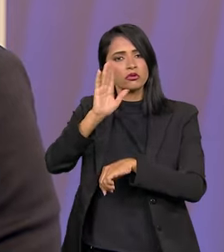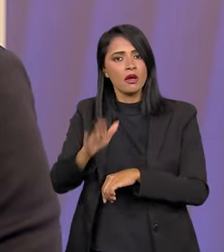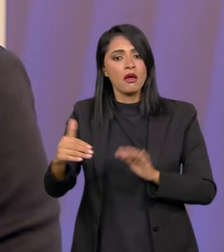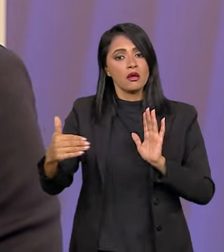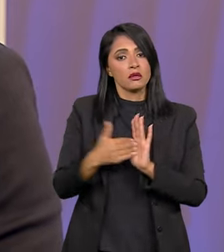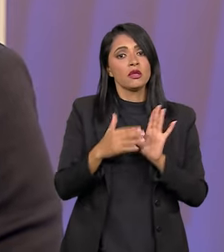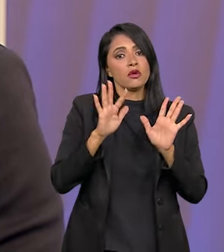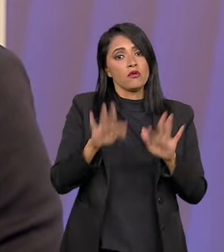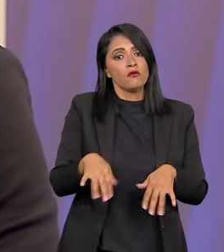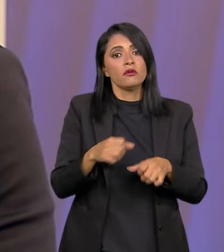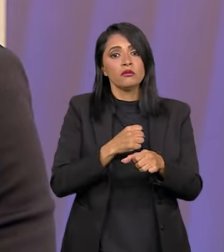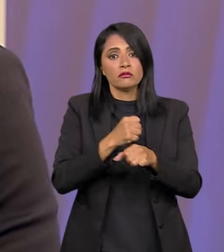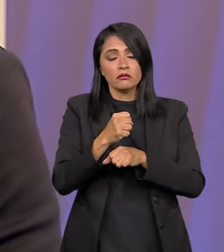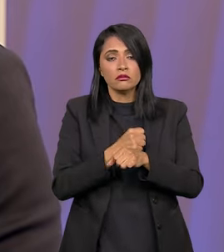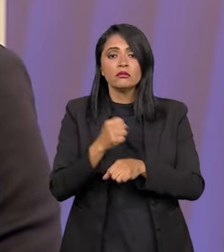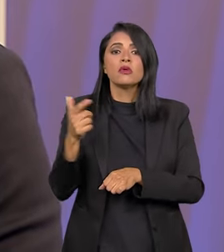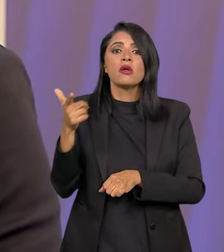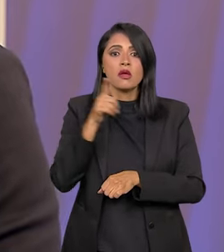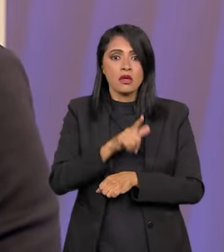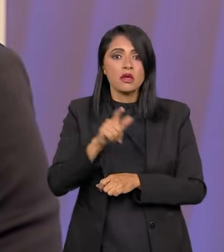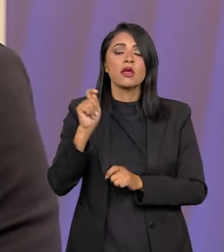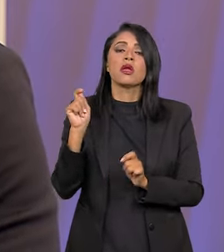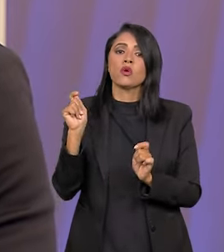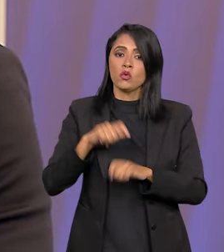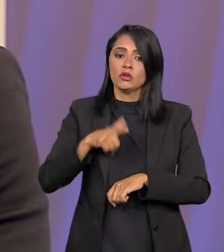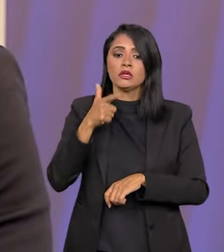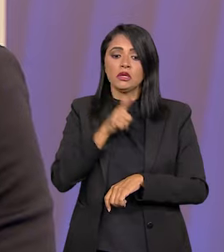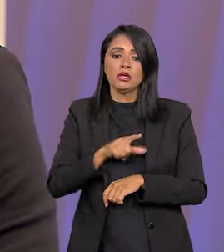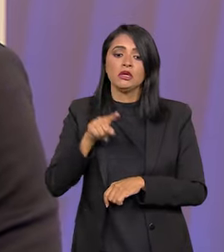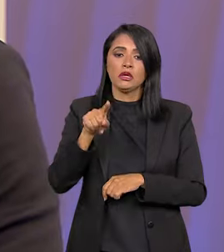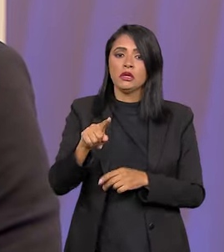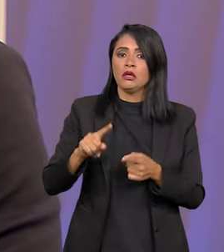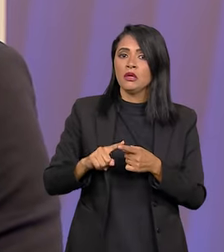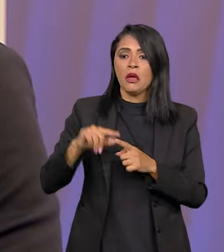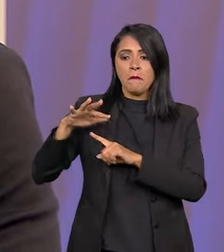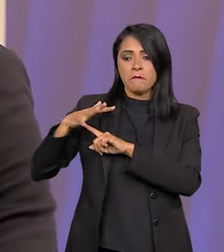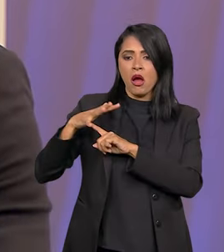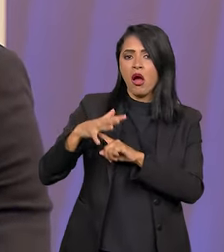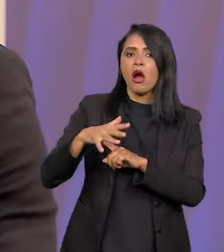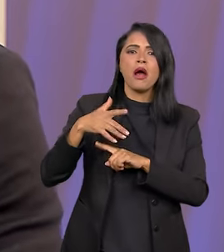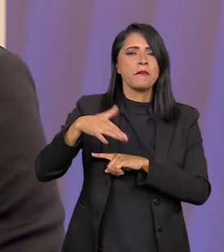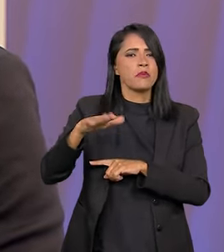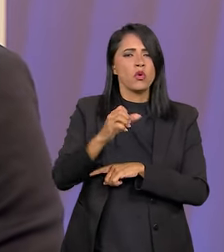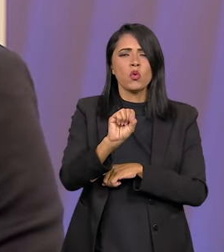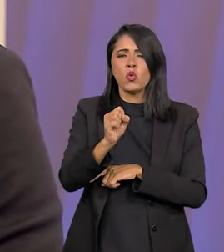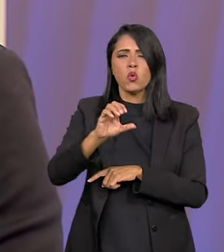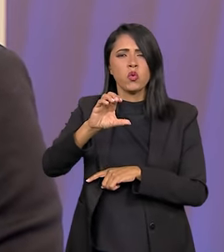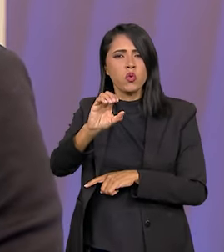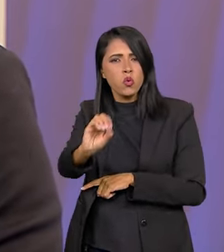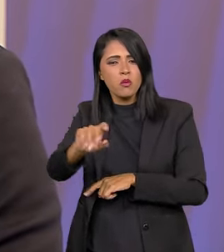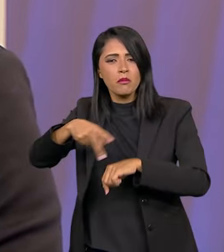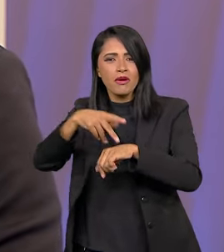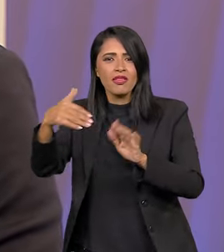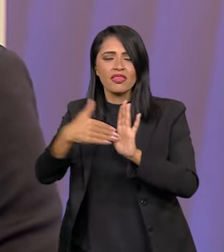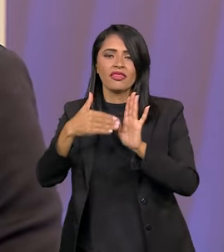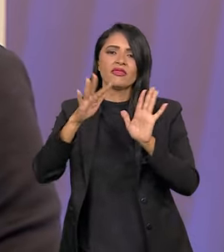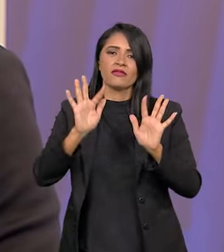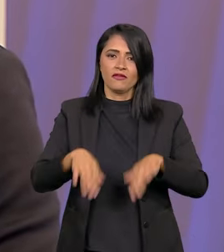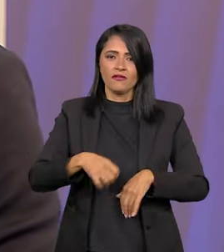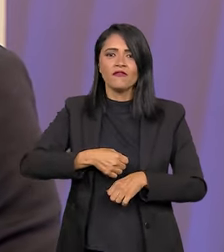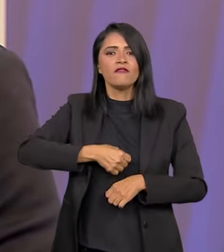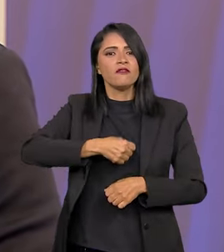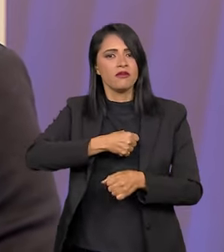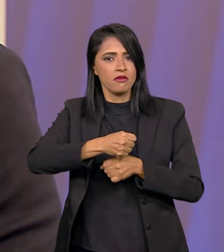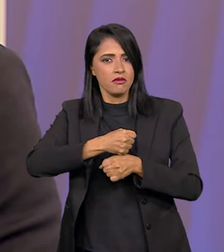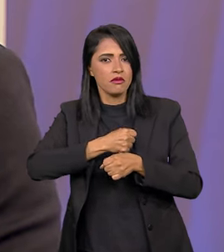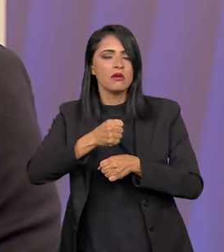meio do streaming. Até o final do ano, a gente quer chegar no meio do cabo ou do satélite em mais de 80 países até o